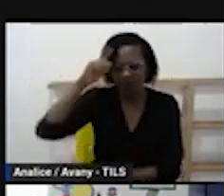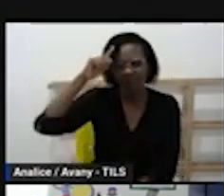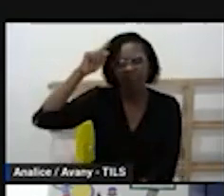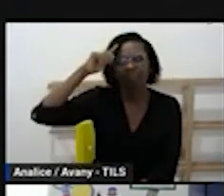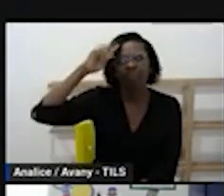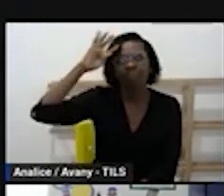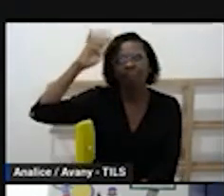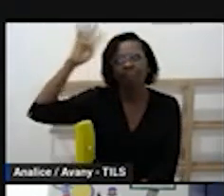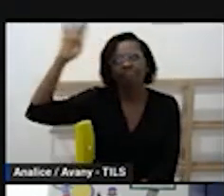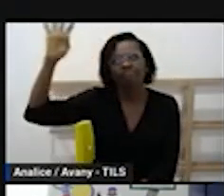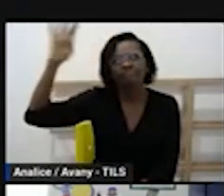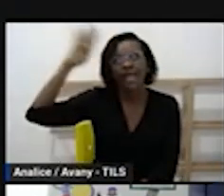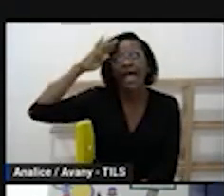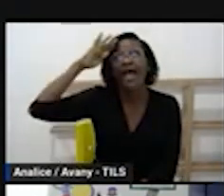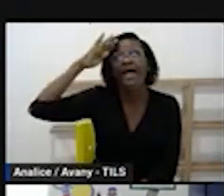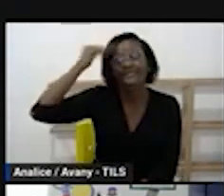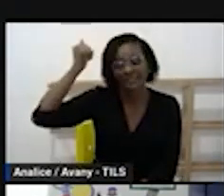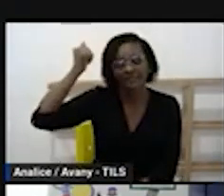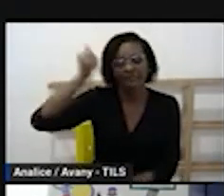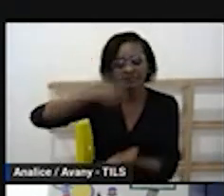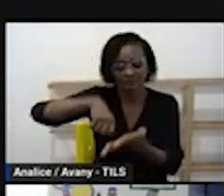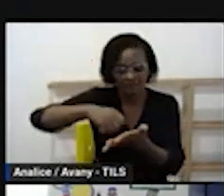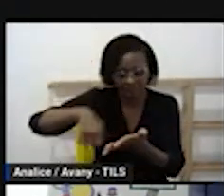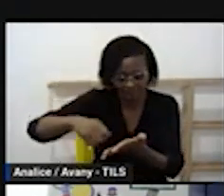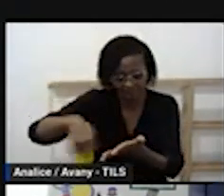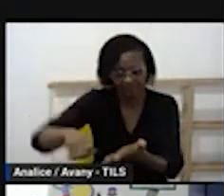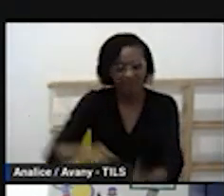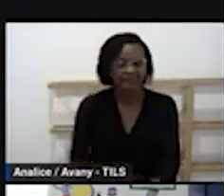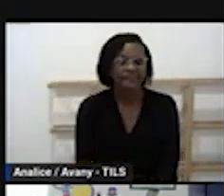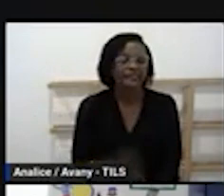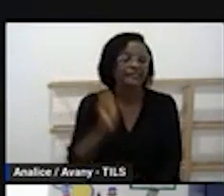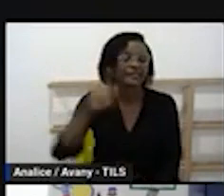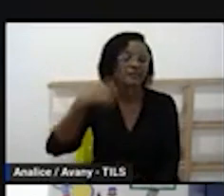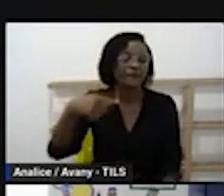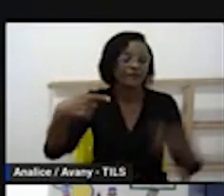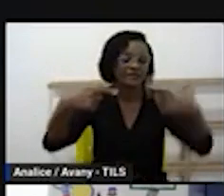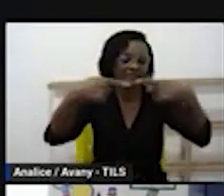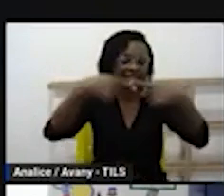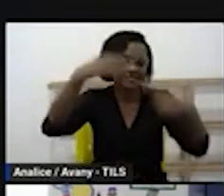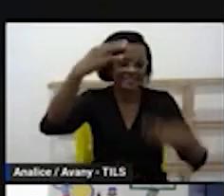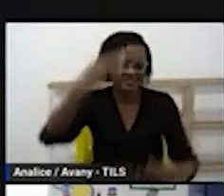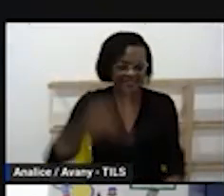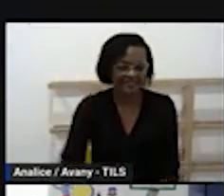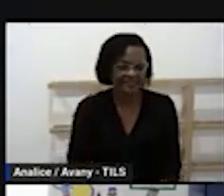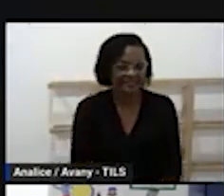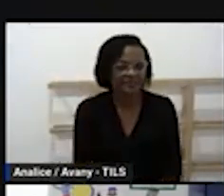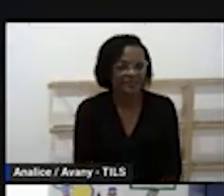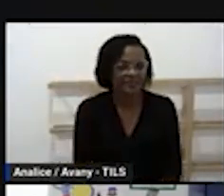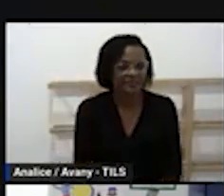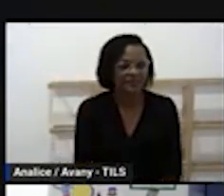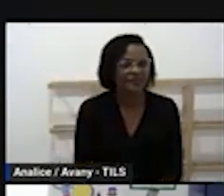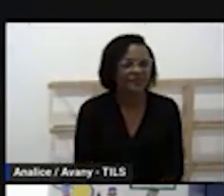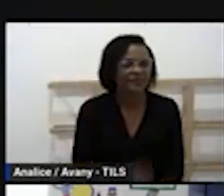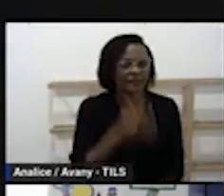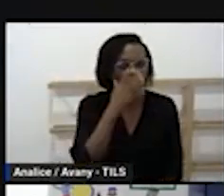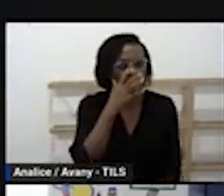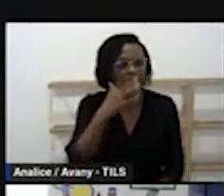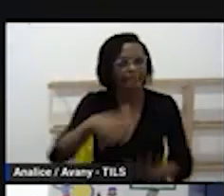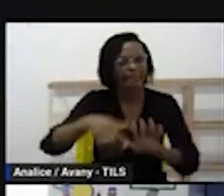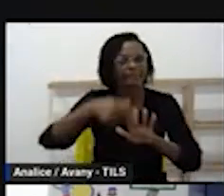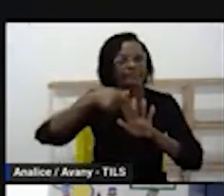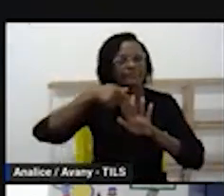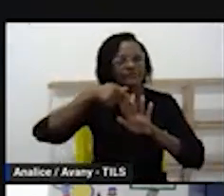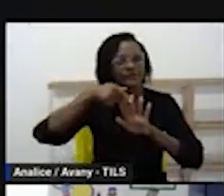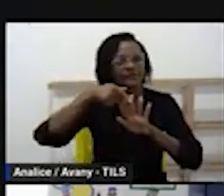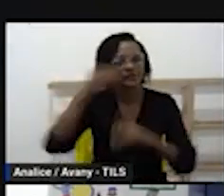da escola né e os projetos didáticos com relação aos projetos didáticos o que que a gente orienta o que que a gente sempre orienta